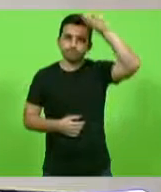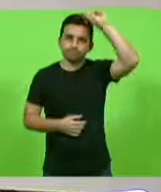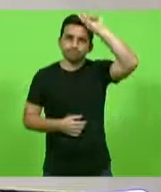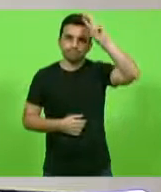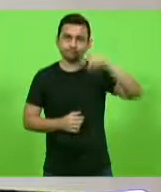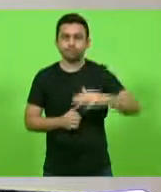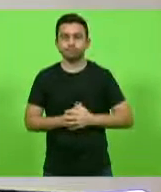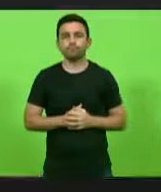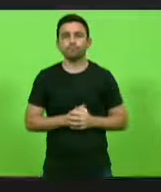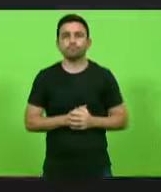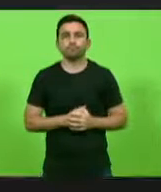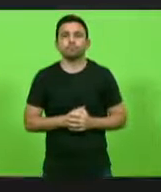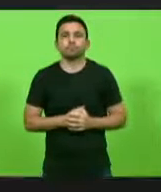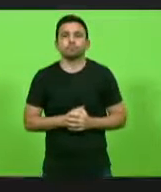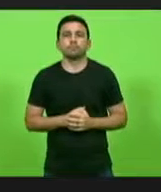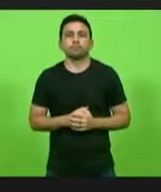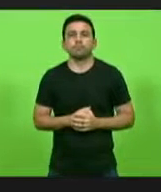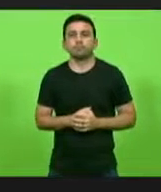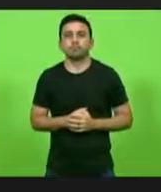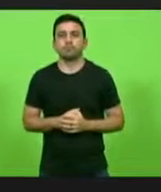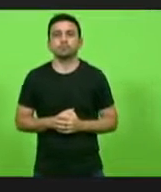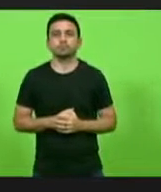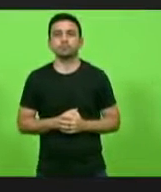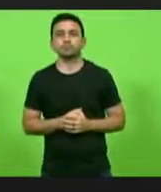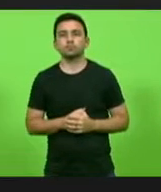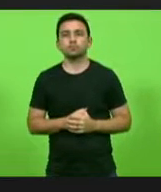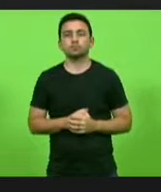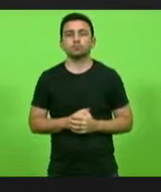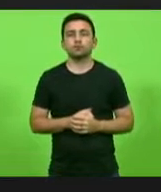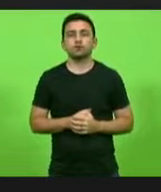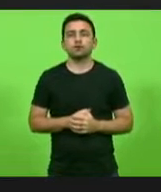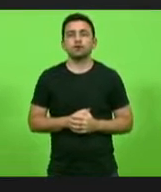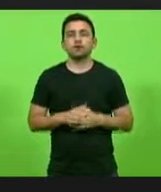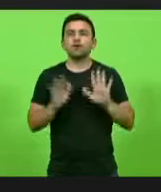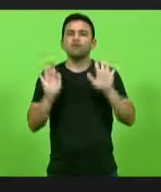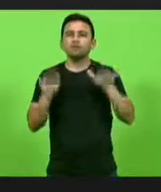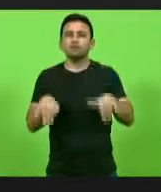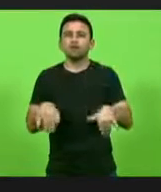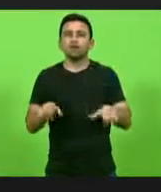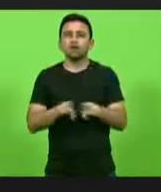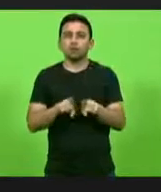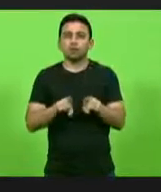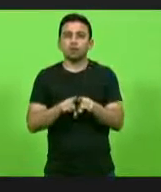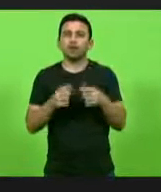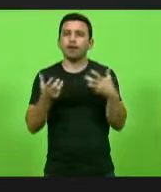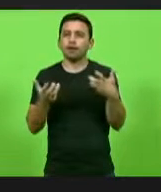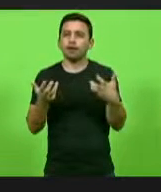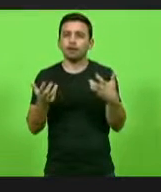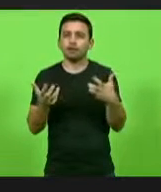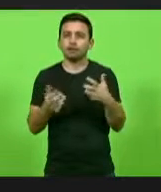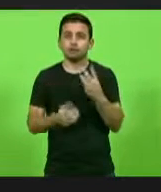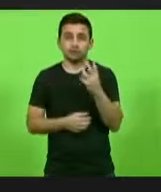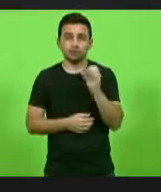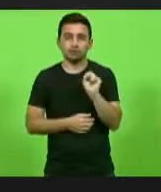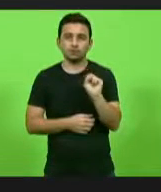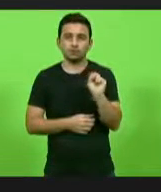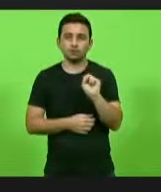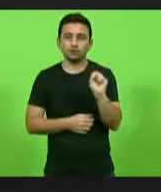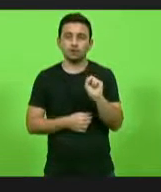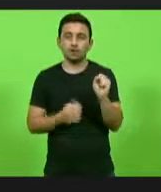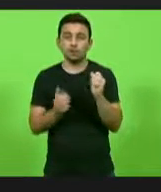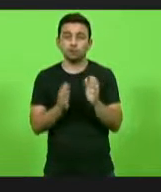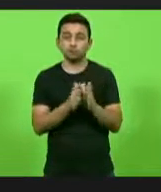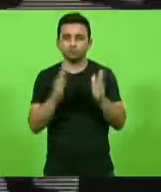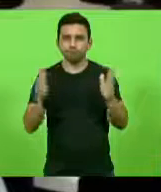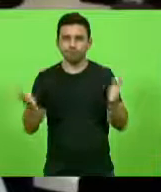Meu presidente, finalizando o discurso, eu queria pelo menos mais 30 segundos aí. quero estender esse Dia Mundial da